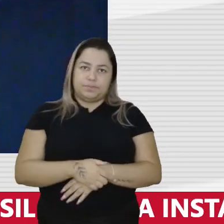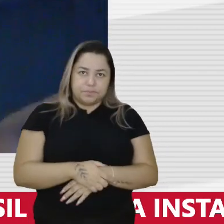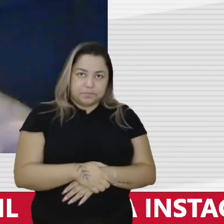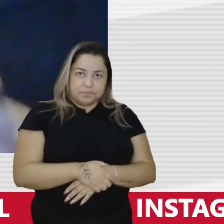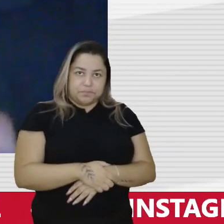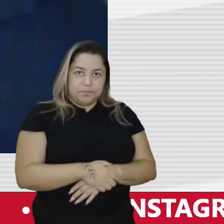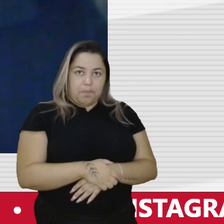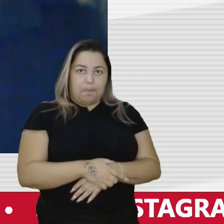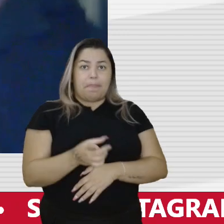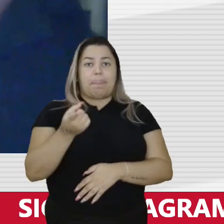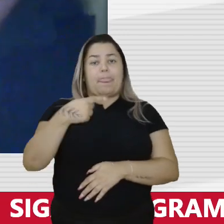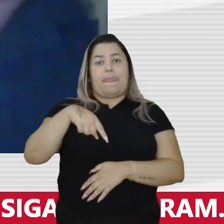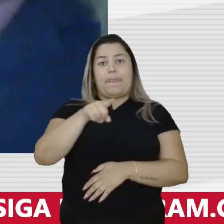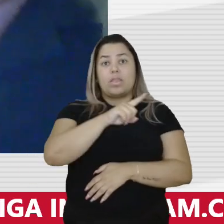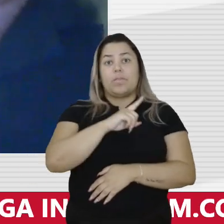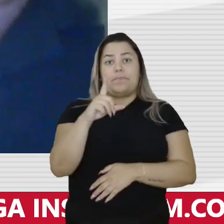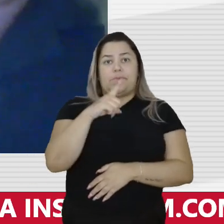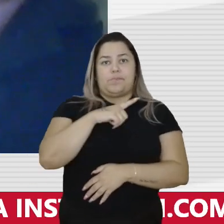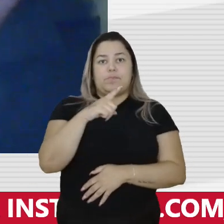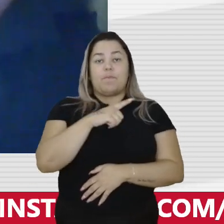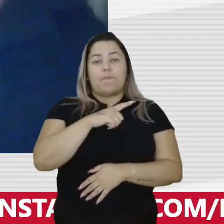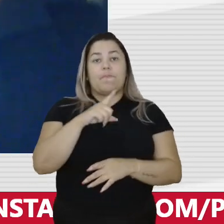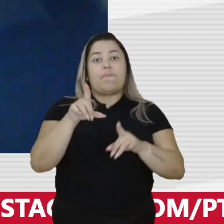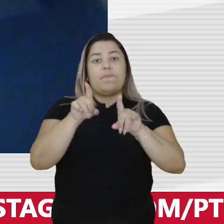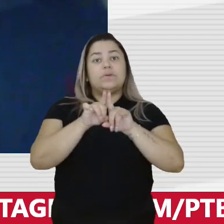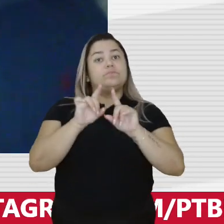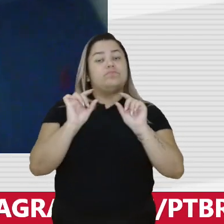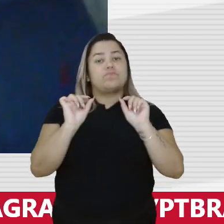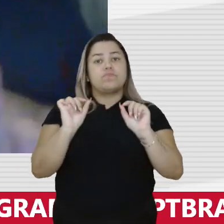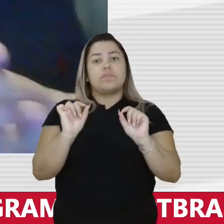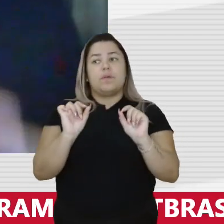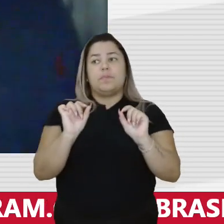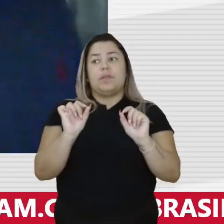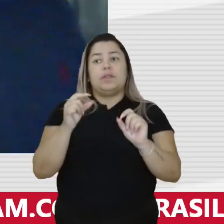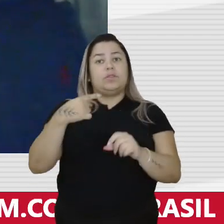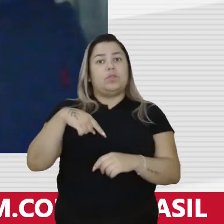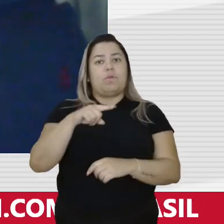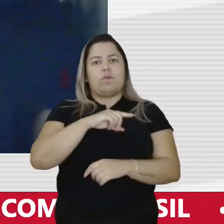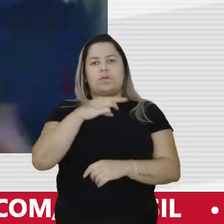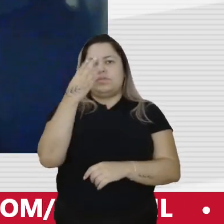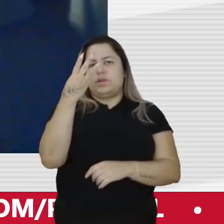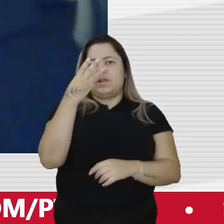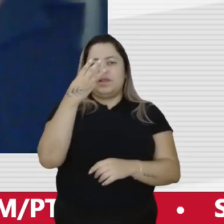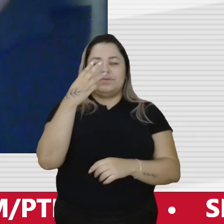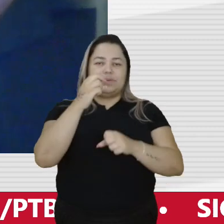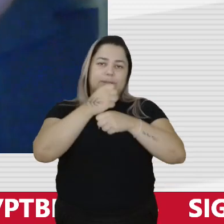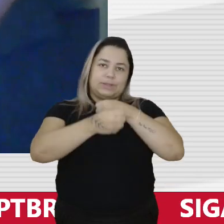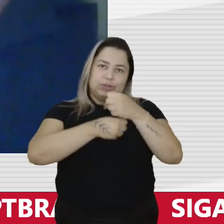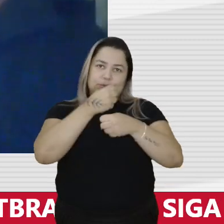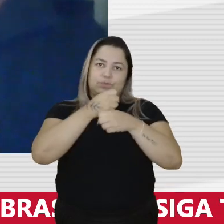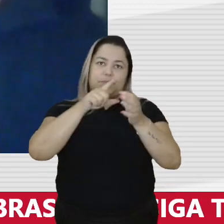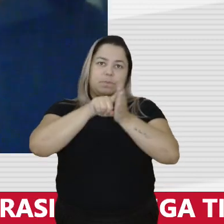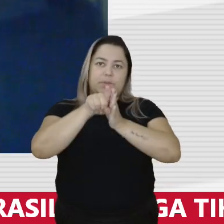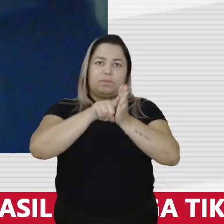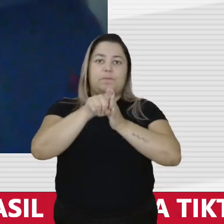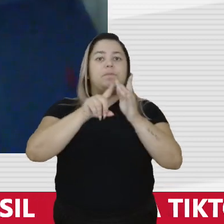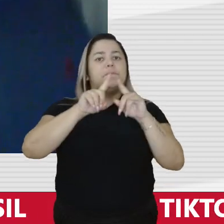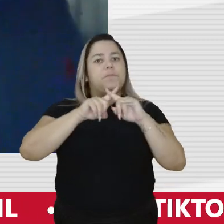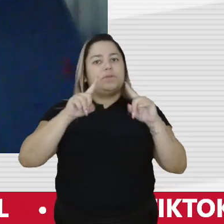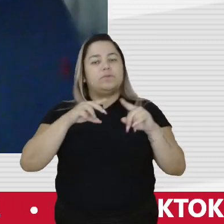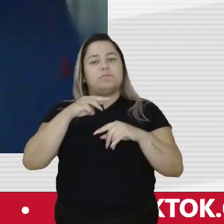Então nós tivemos uma opção que nós temos mais três anos de pesquisa, mais o material